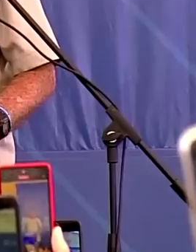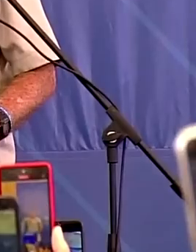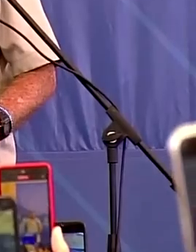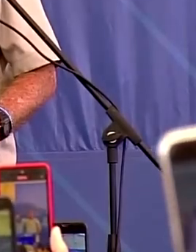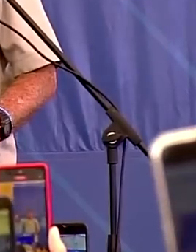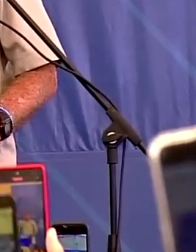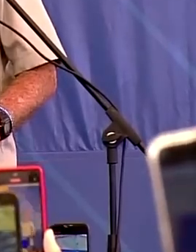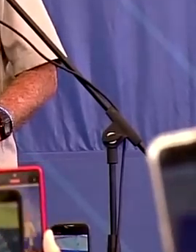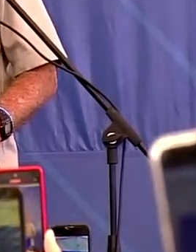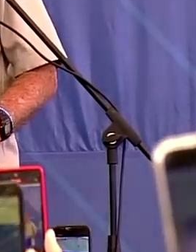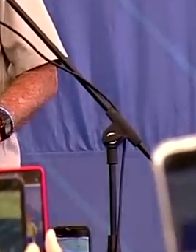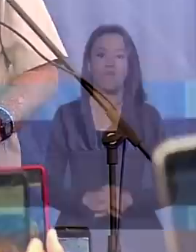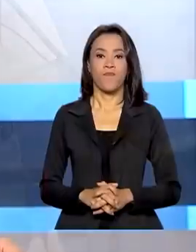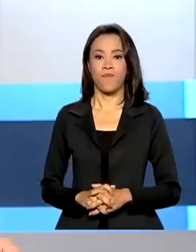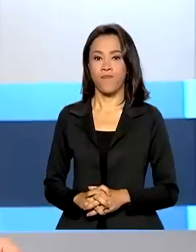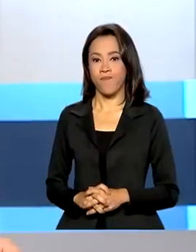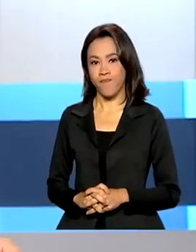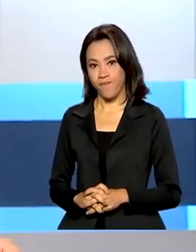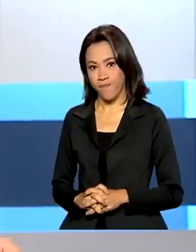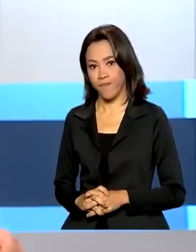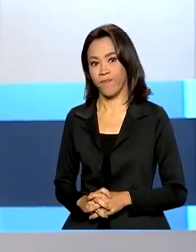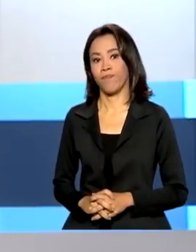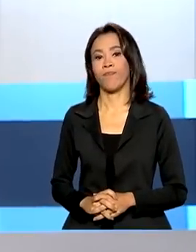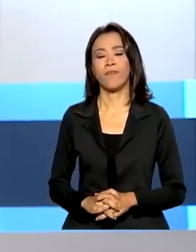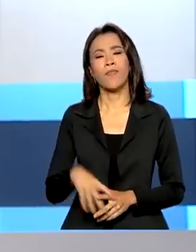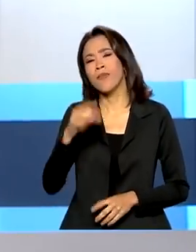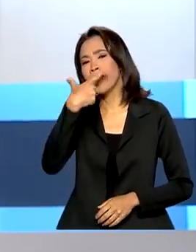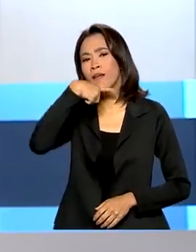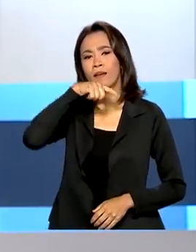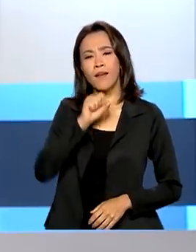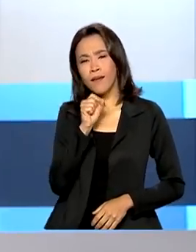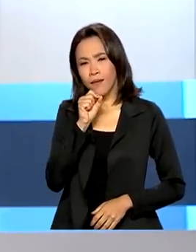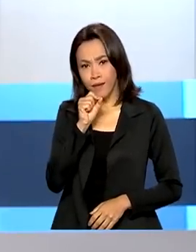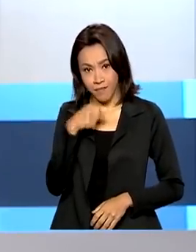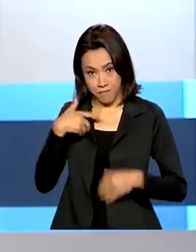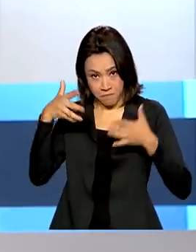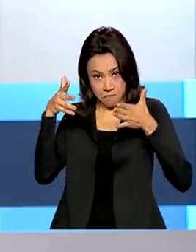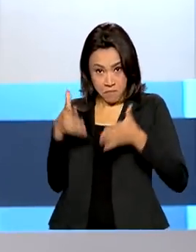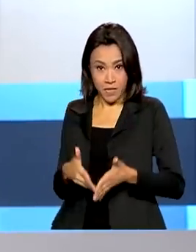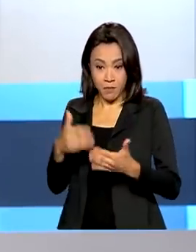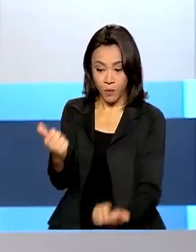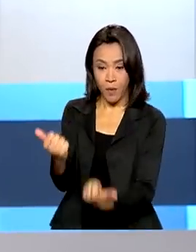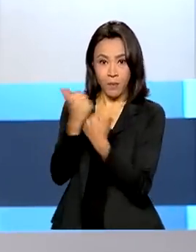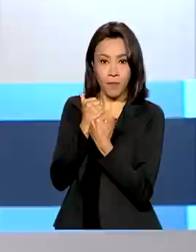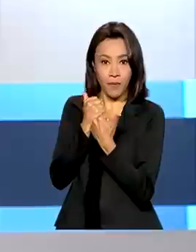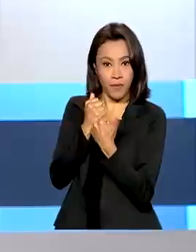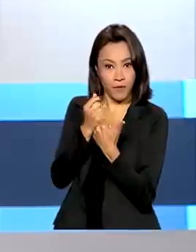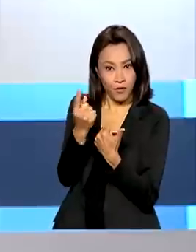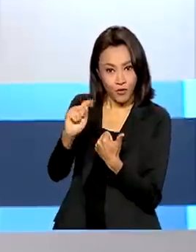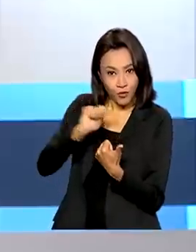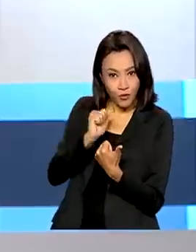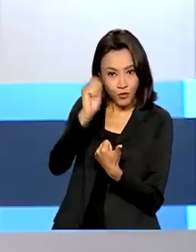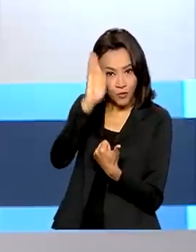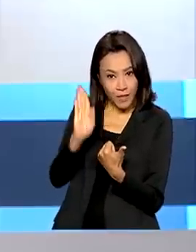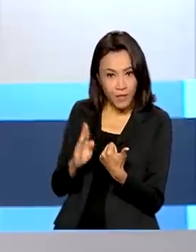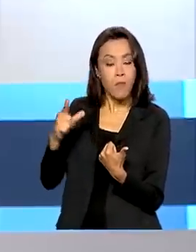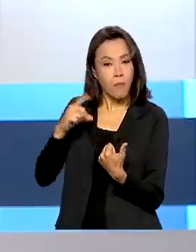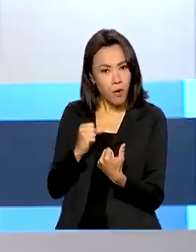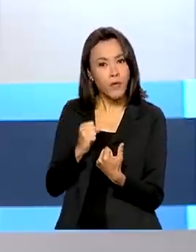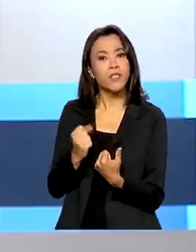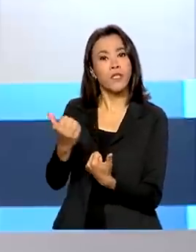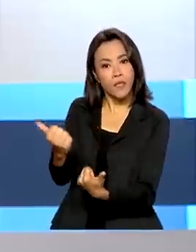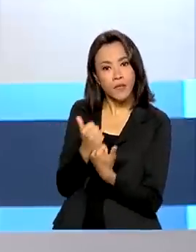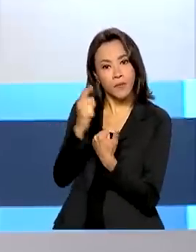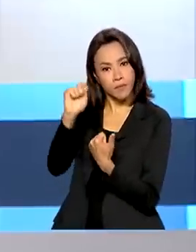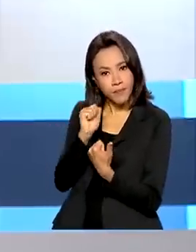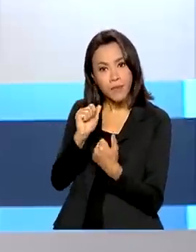agricultura familiar. Quem faz parte do Auxílio Brasil pode receber ao mesmo tempo o benefício e o salário,